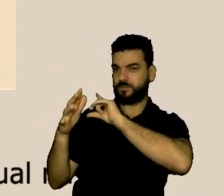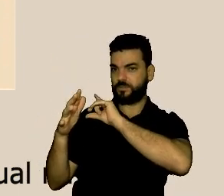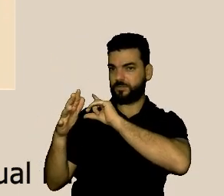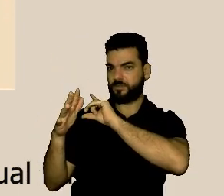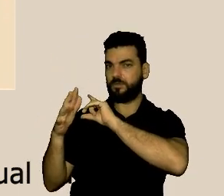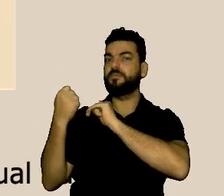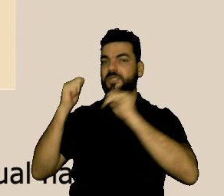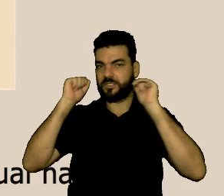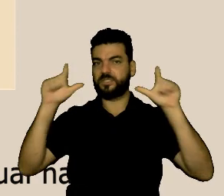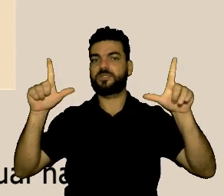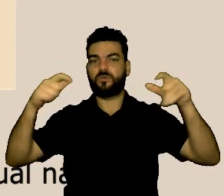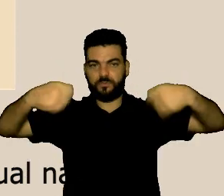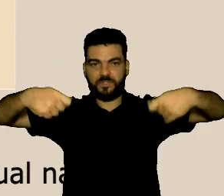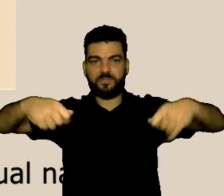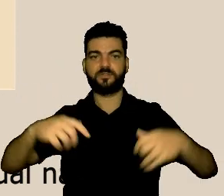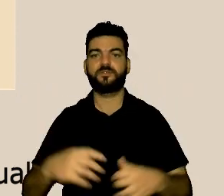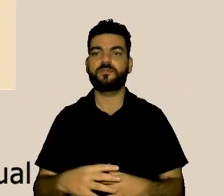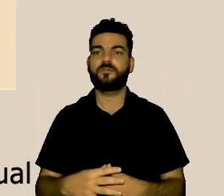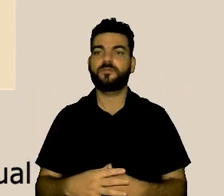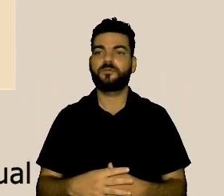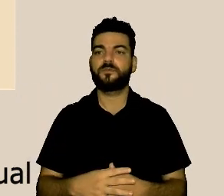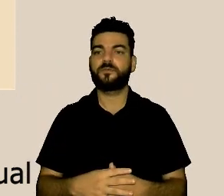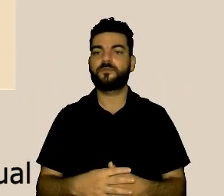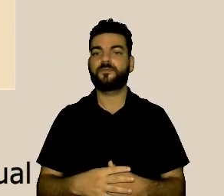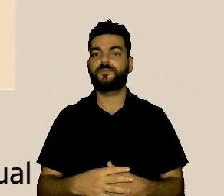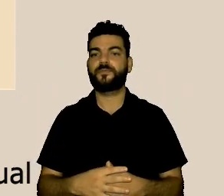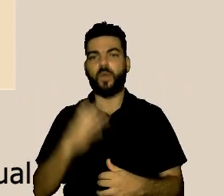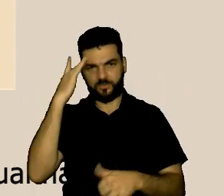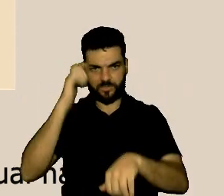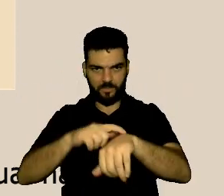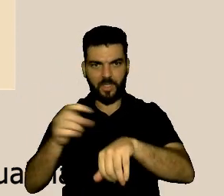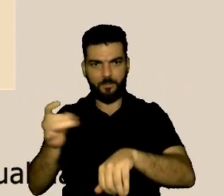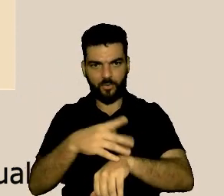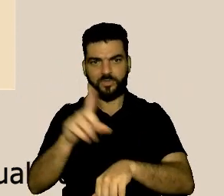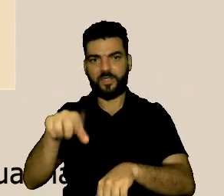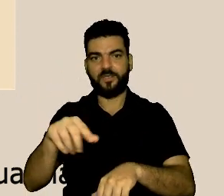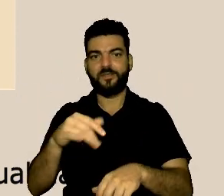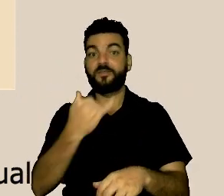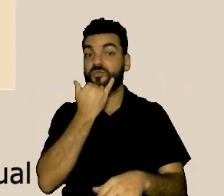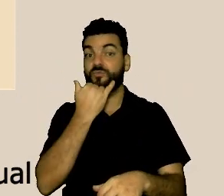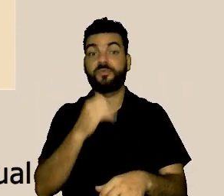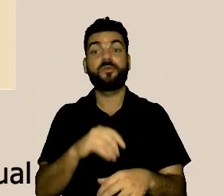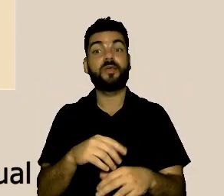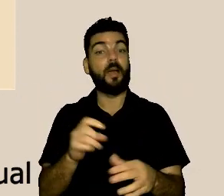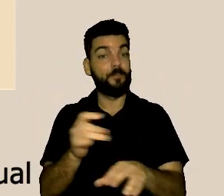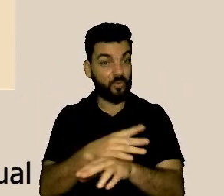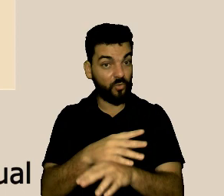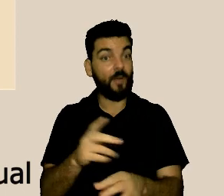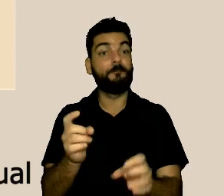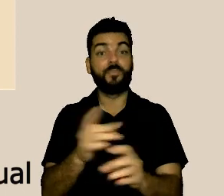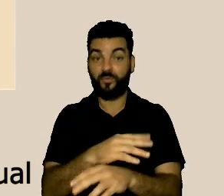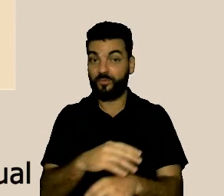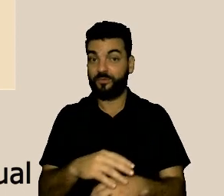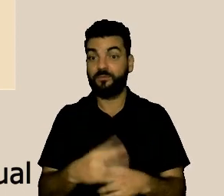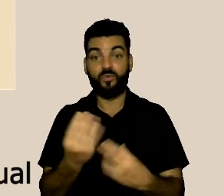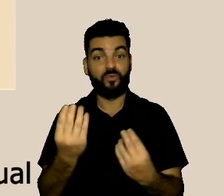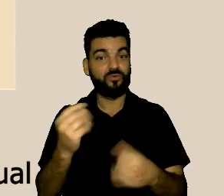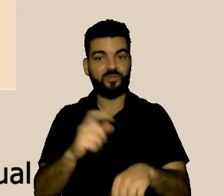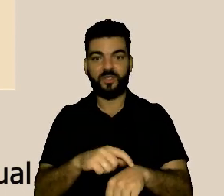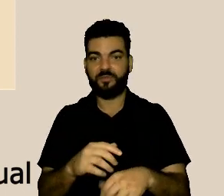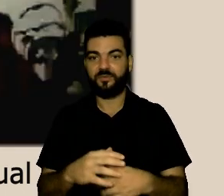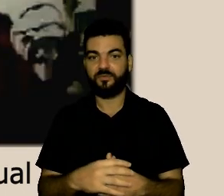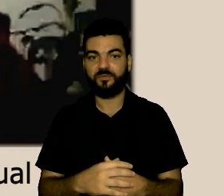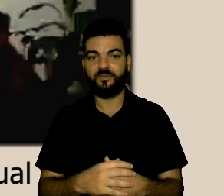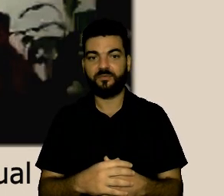atenção nisso eu acho que eu já passei dos meus 20 anos né doutora já demais é porque eu estava